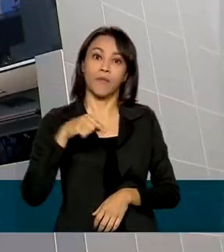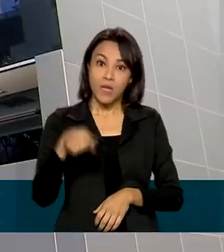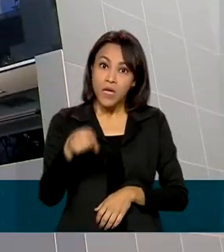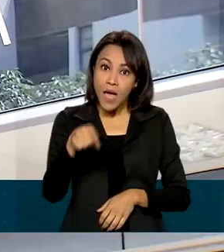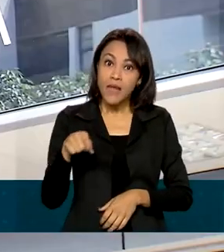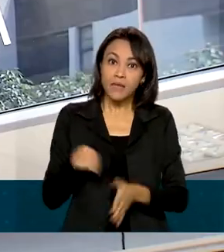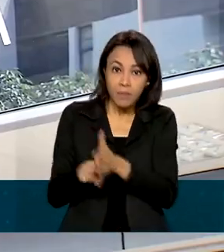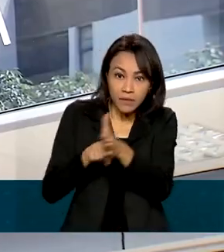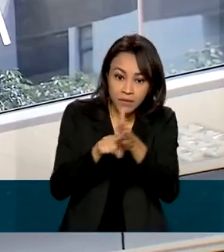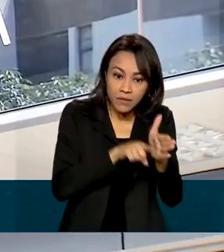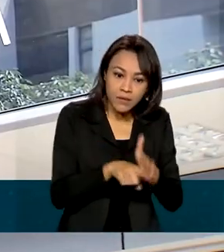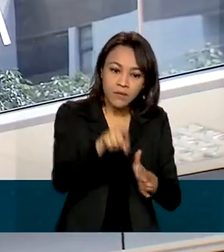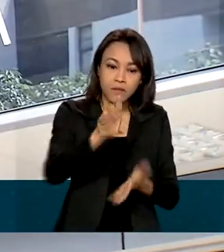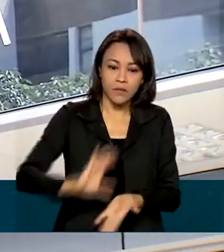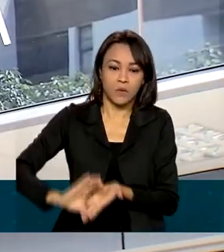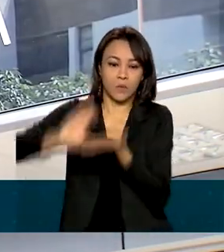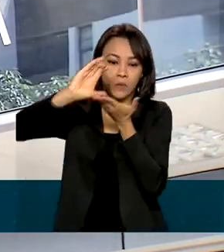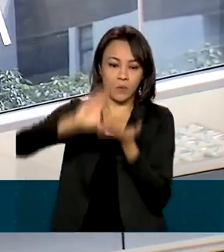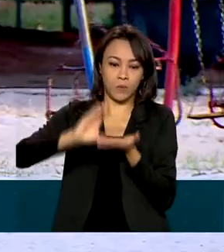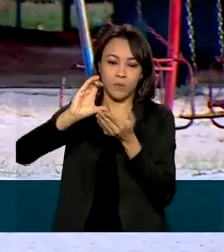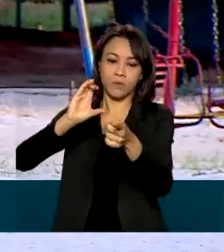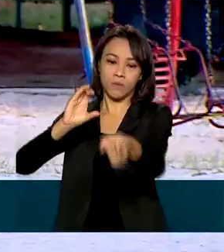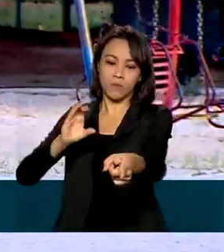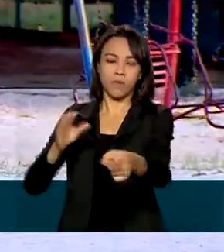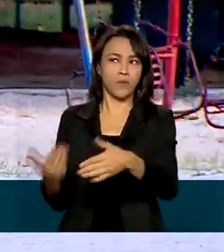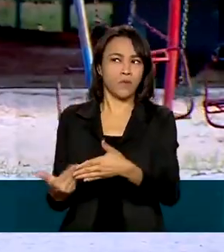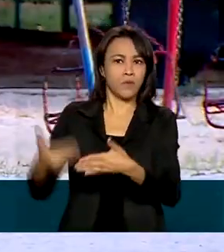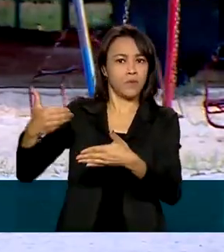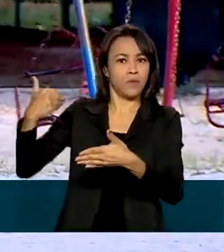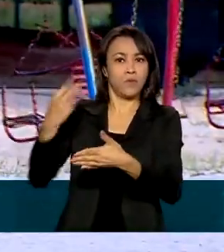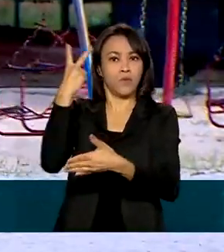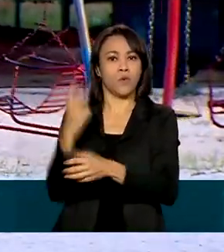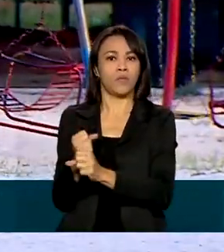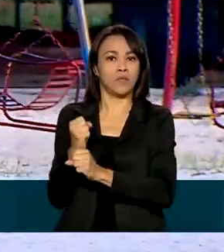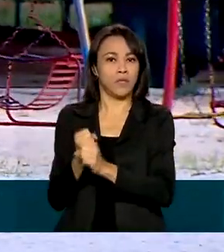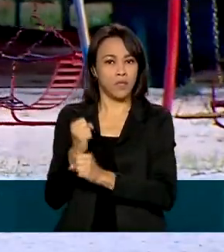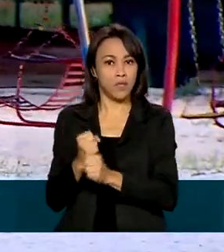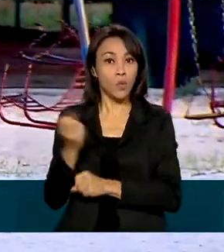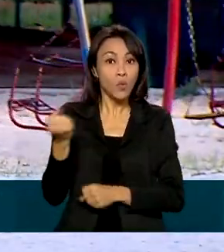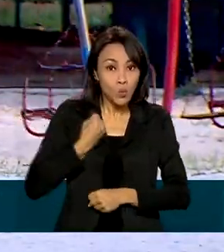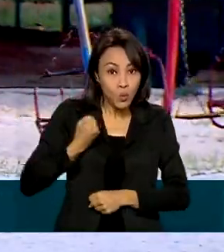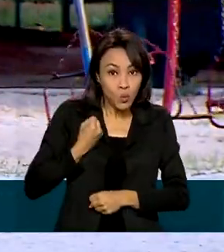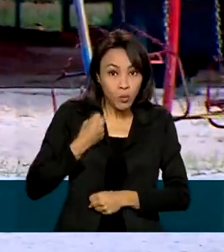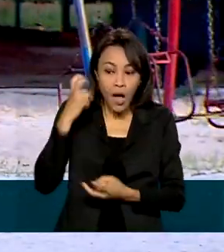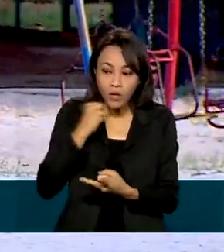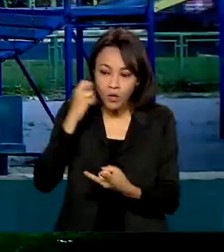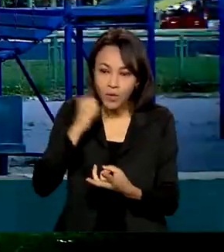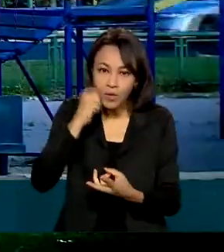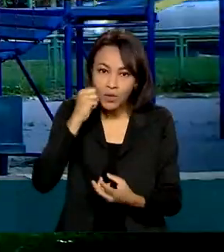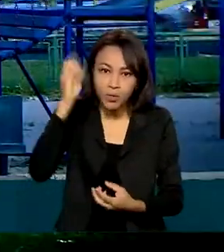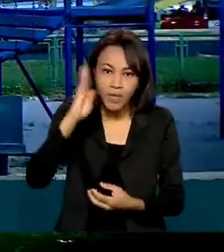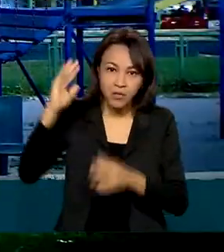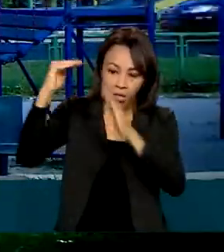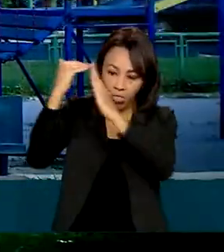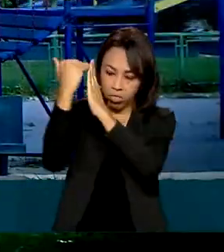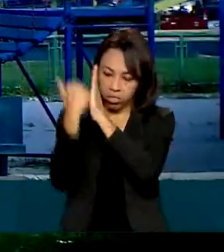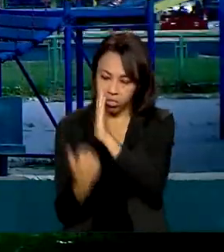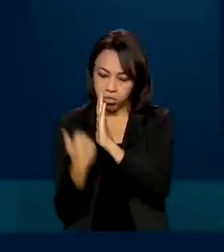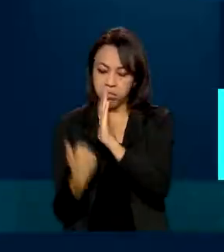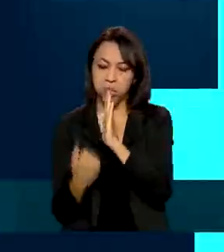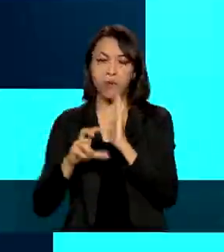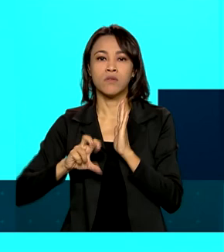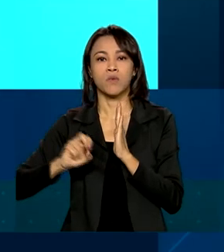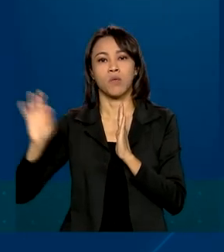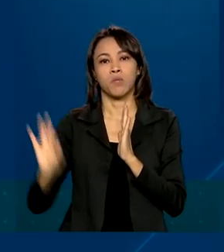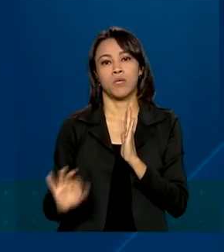levantamento do Conselho Nacional de Justiça, nos últimos dois anos, o número de adoções no país caiu 50%.